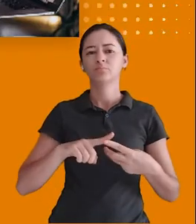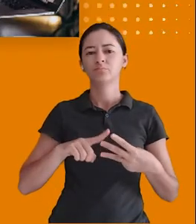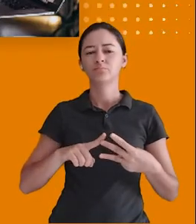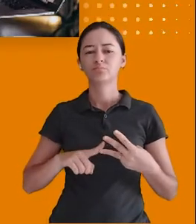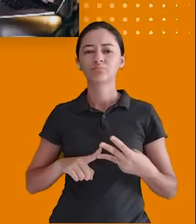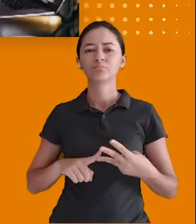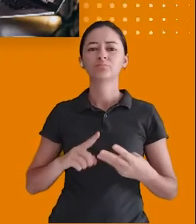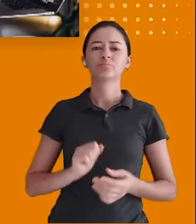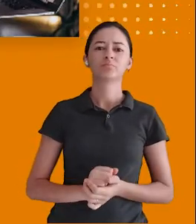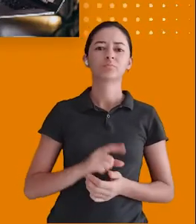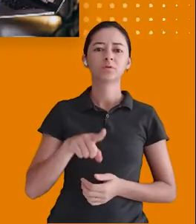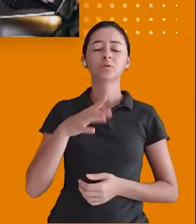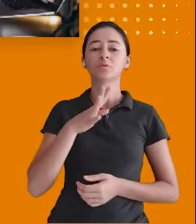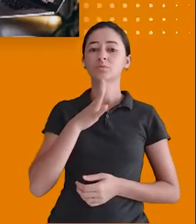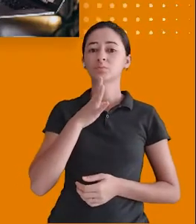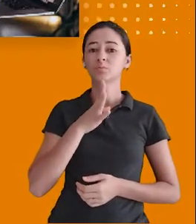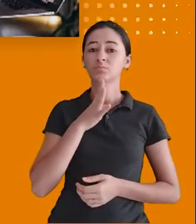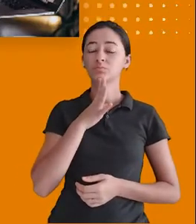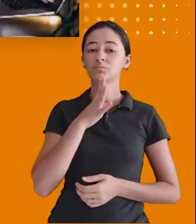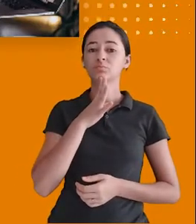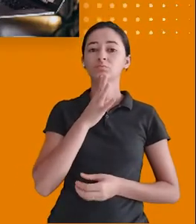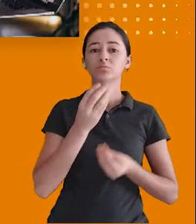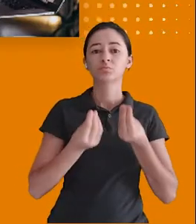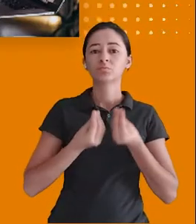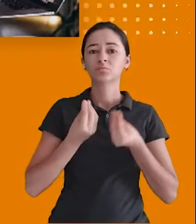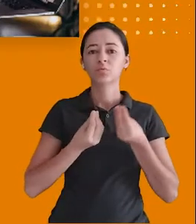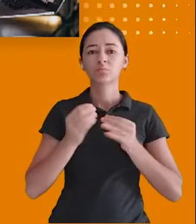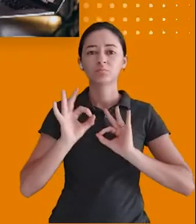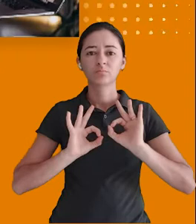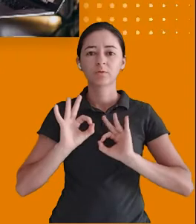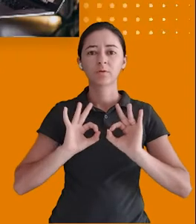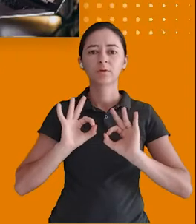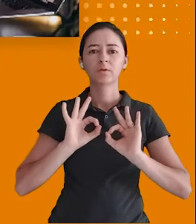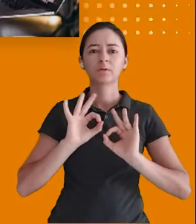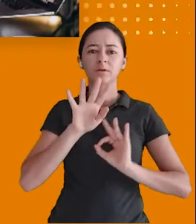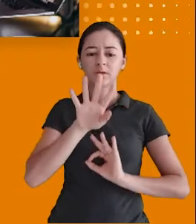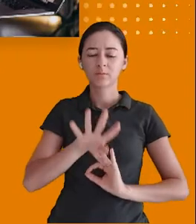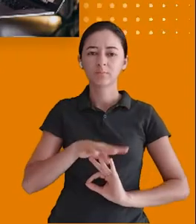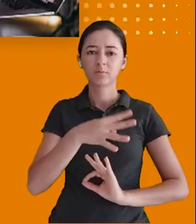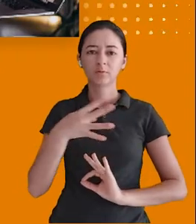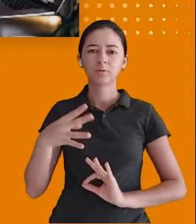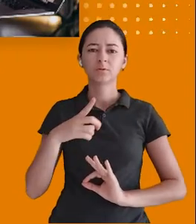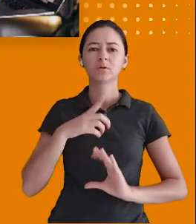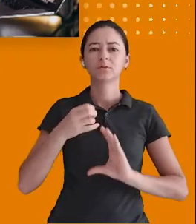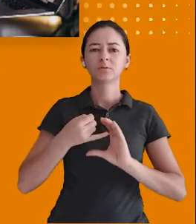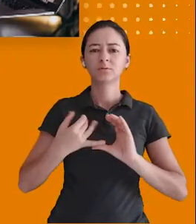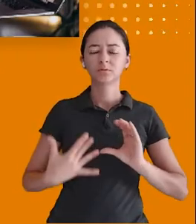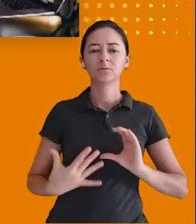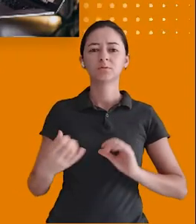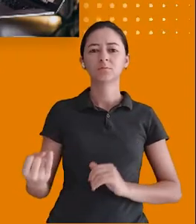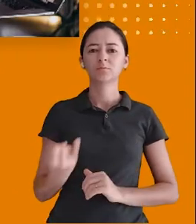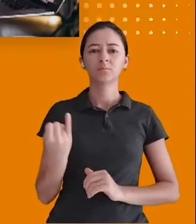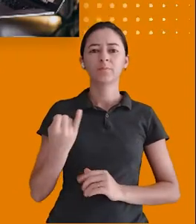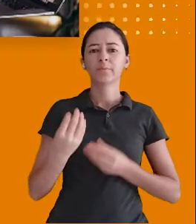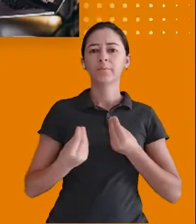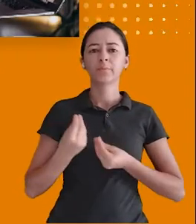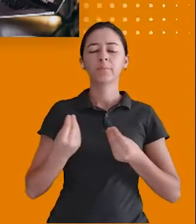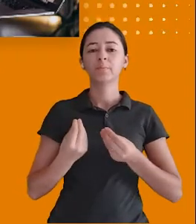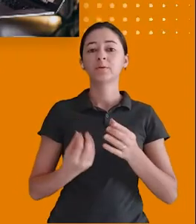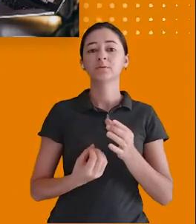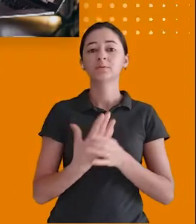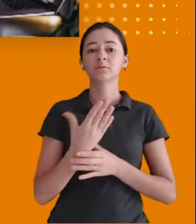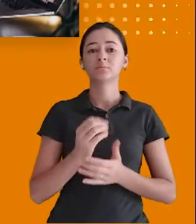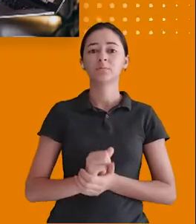diferentes de banco de dados Vimos aí várias características importantes Já entendemos bem como criar chatas